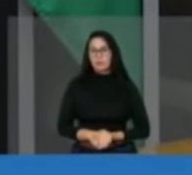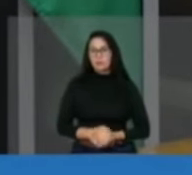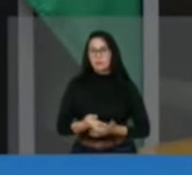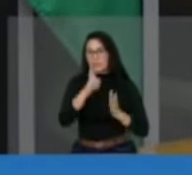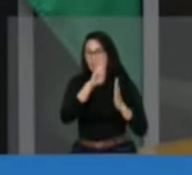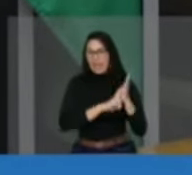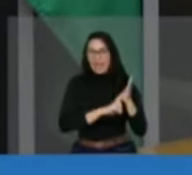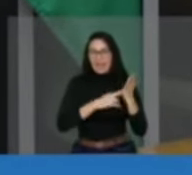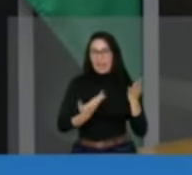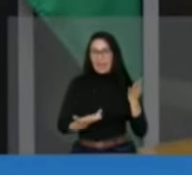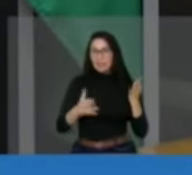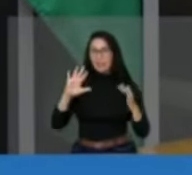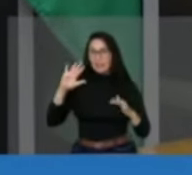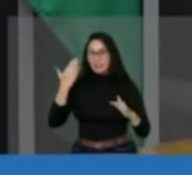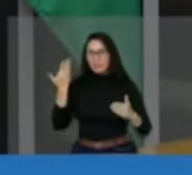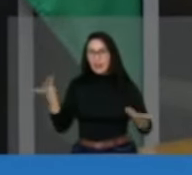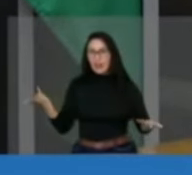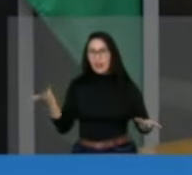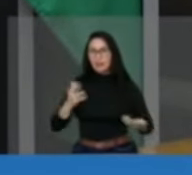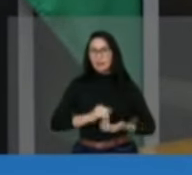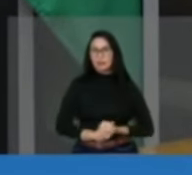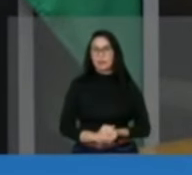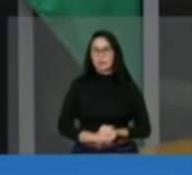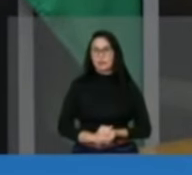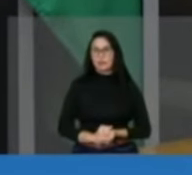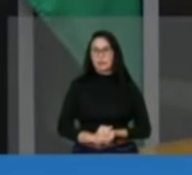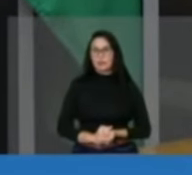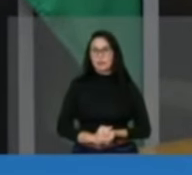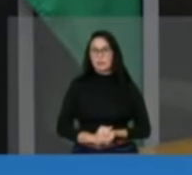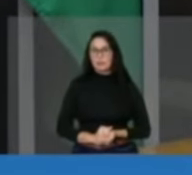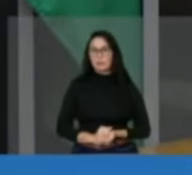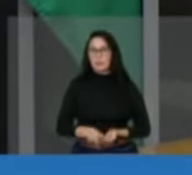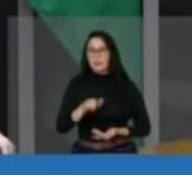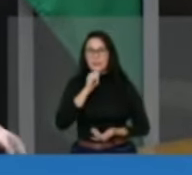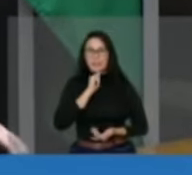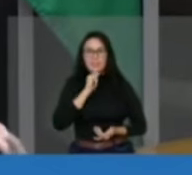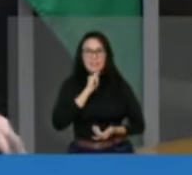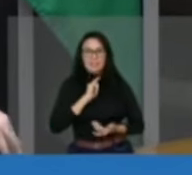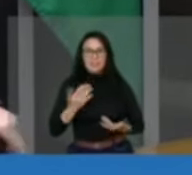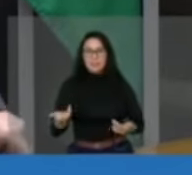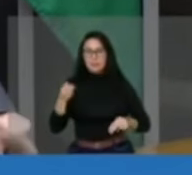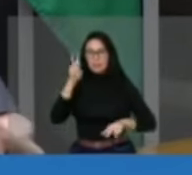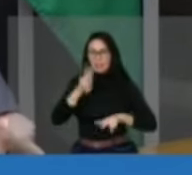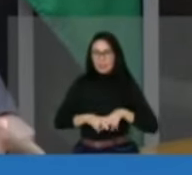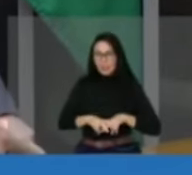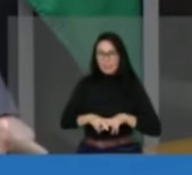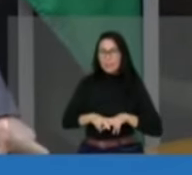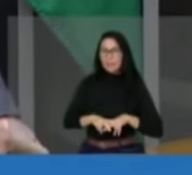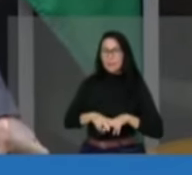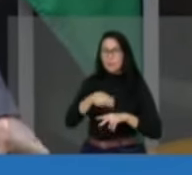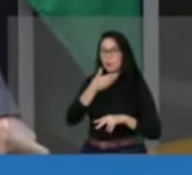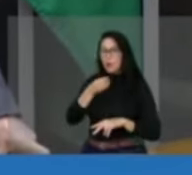relatórios fraudulentos para, por exemplo, manter preso Felipe Martins